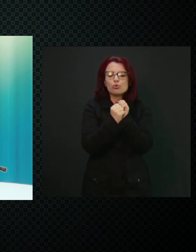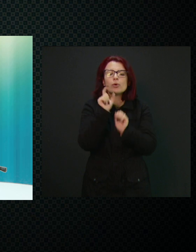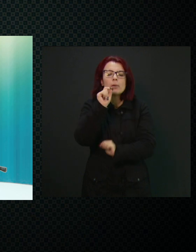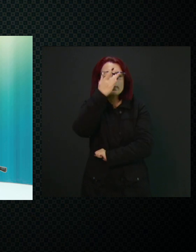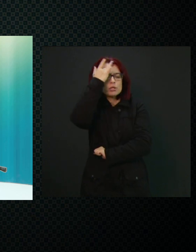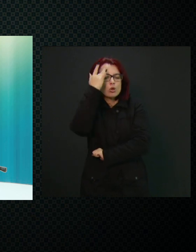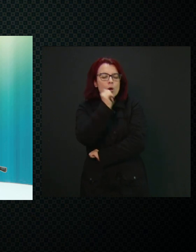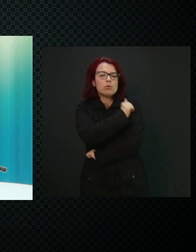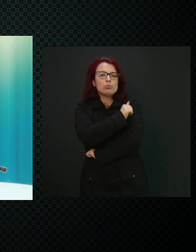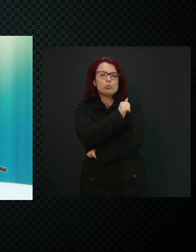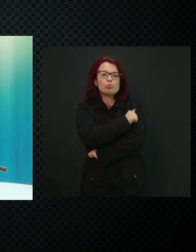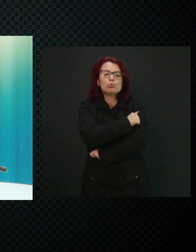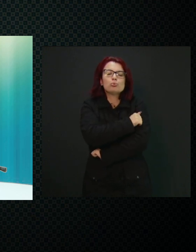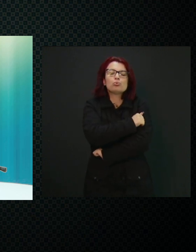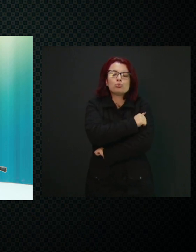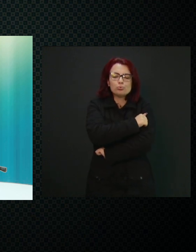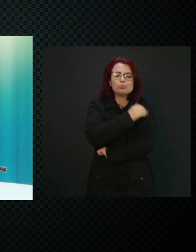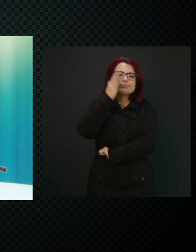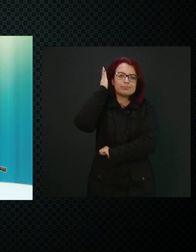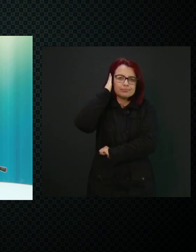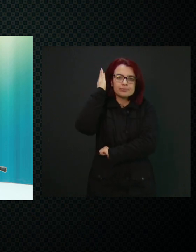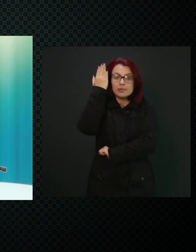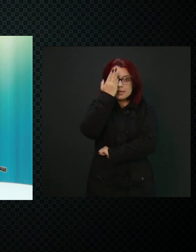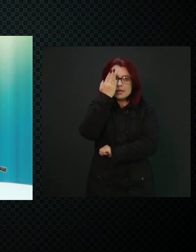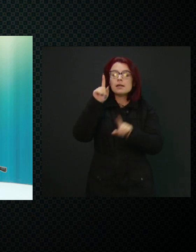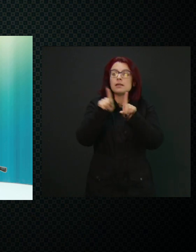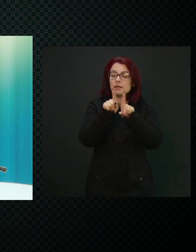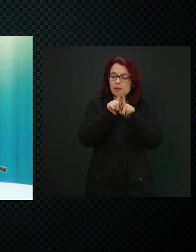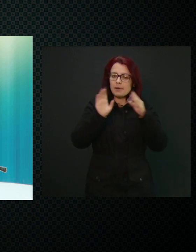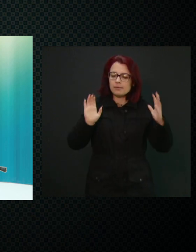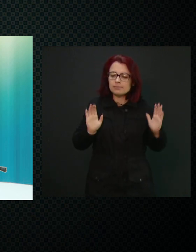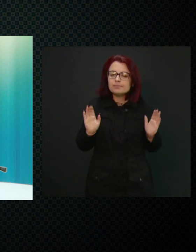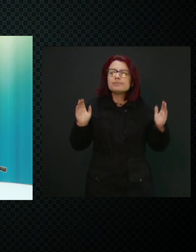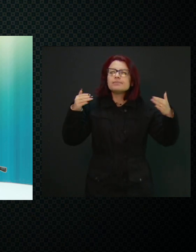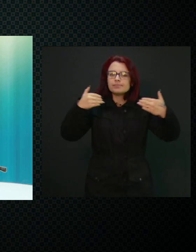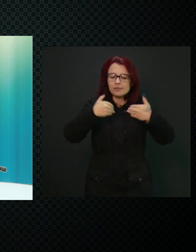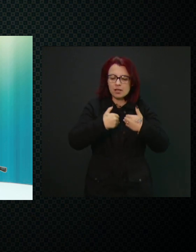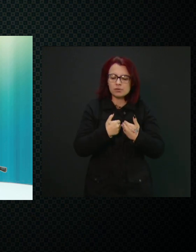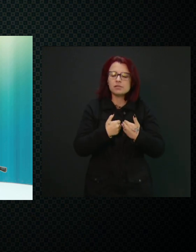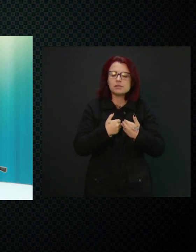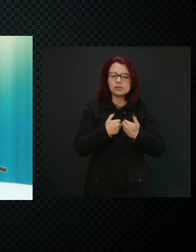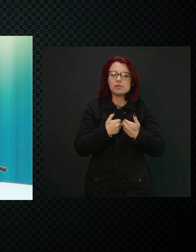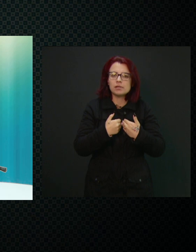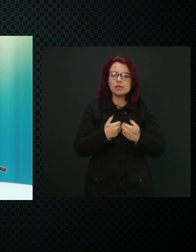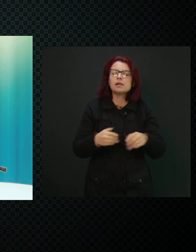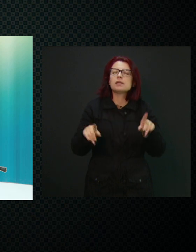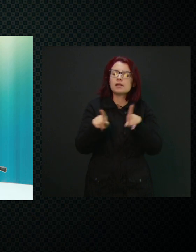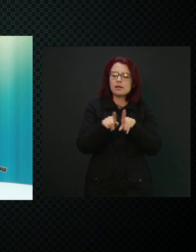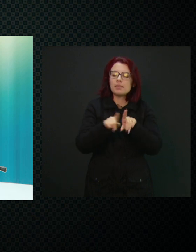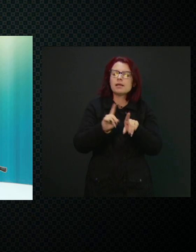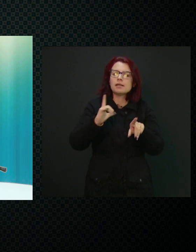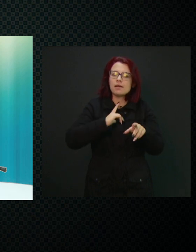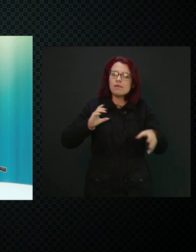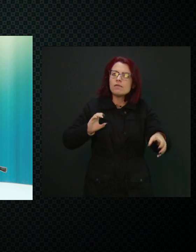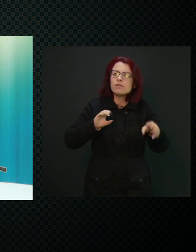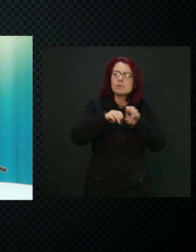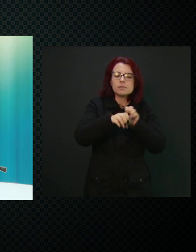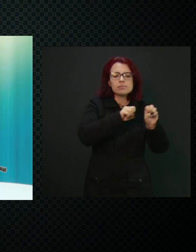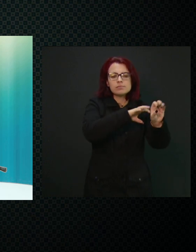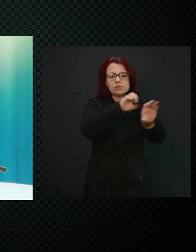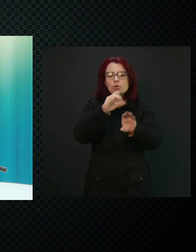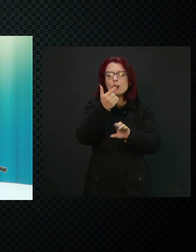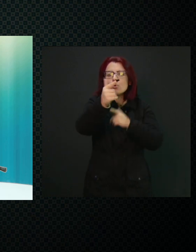estudantes com transtornos do espectro autista, e também na formação docente.